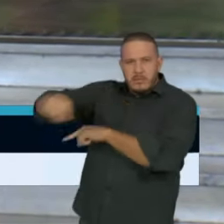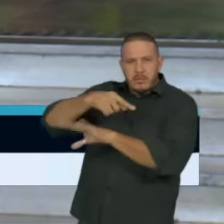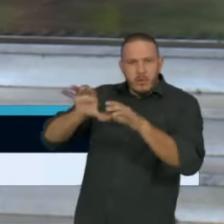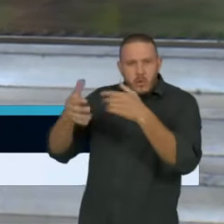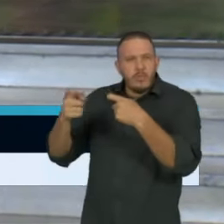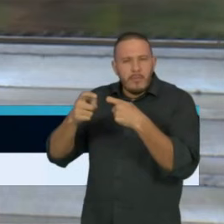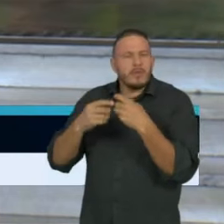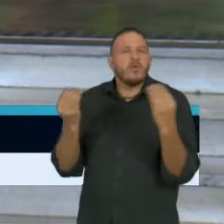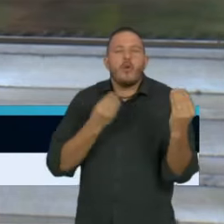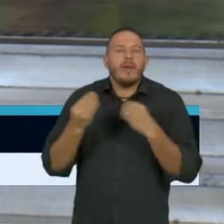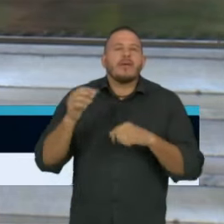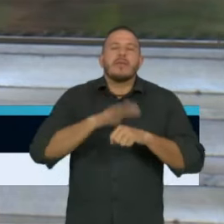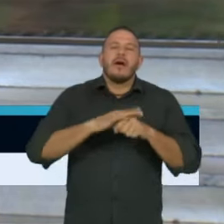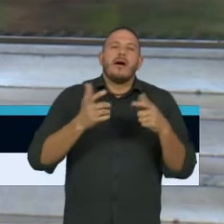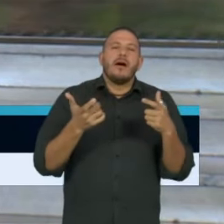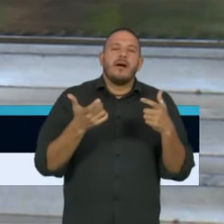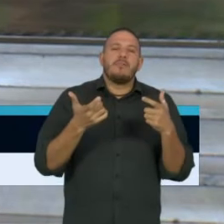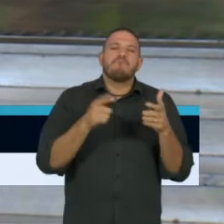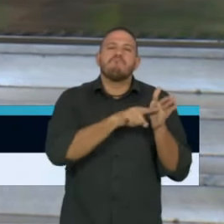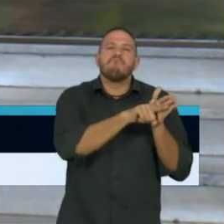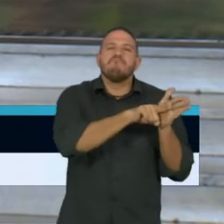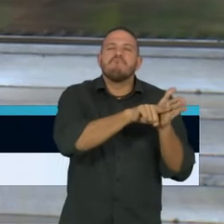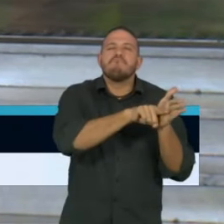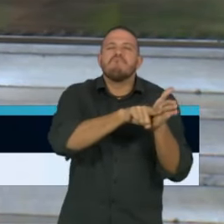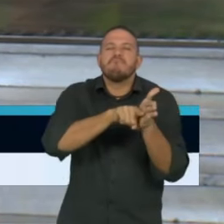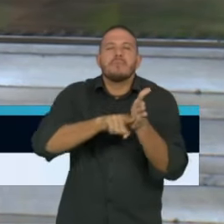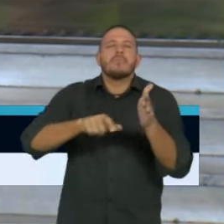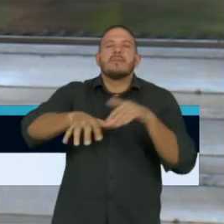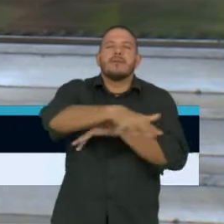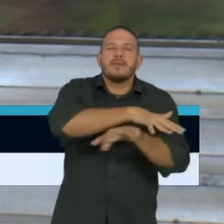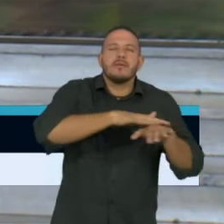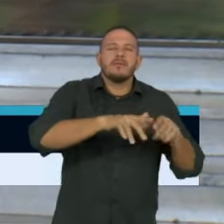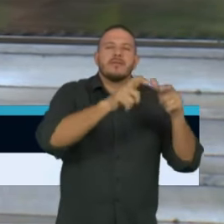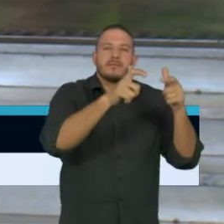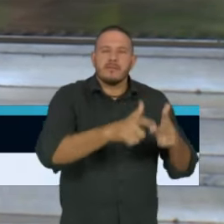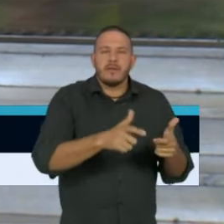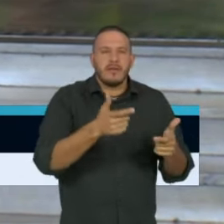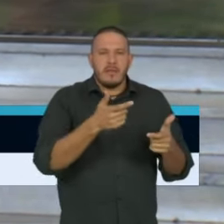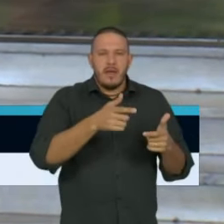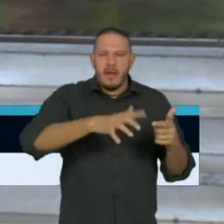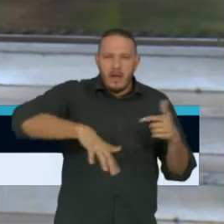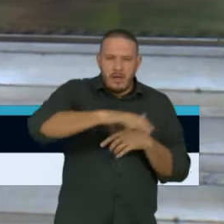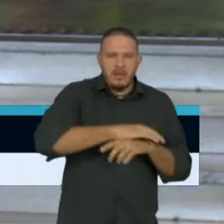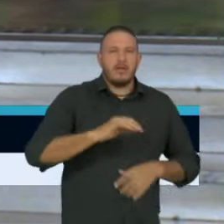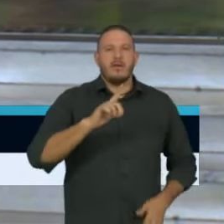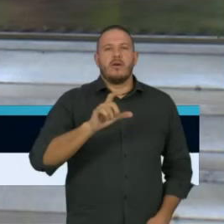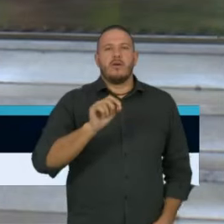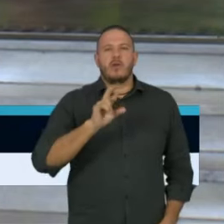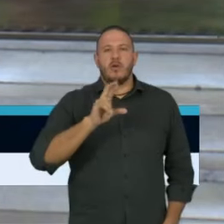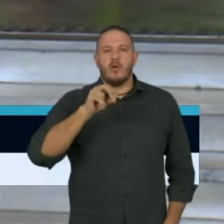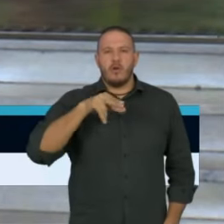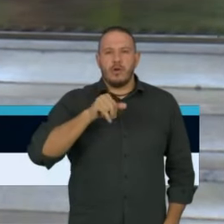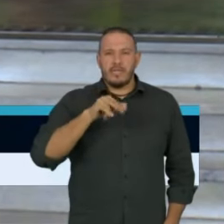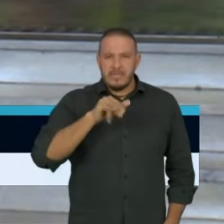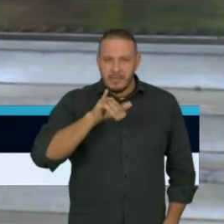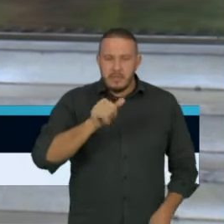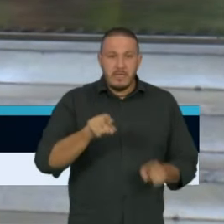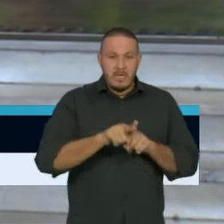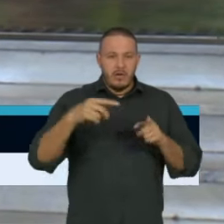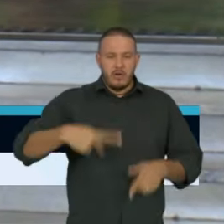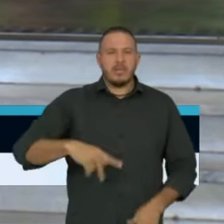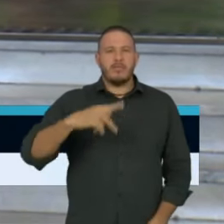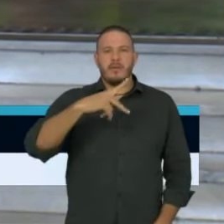está o avanço da pesquisa em relação à hidroxicloroquina, a cloroquina e também agora a respeito do plasma,